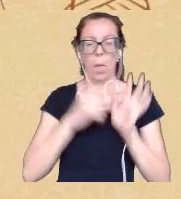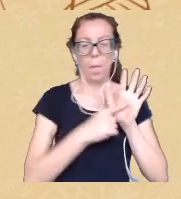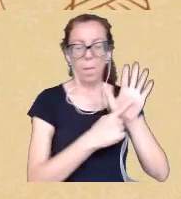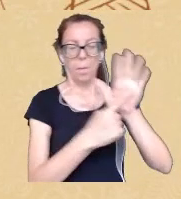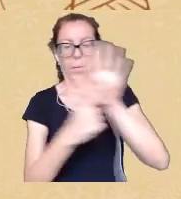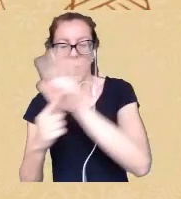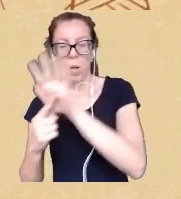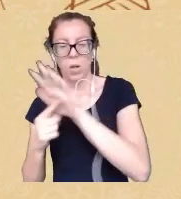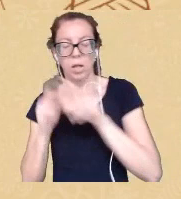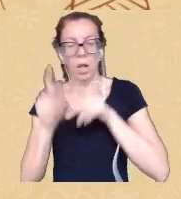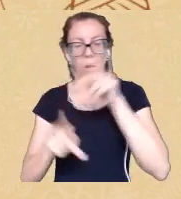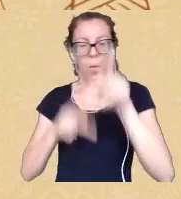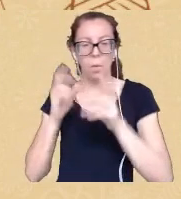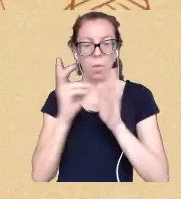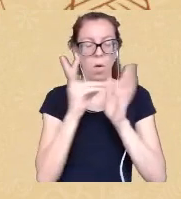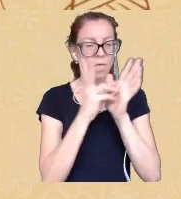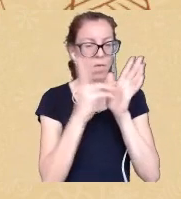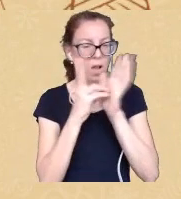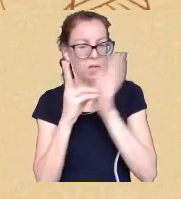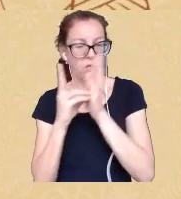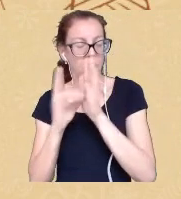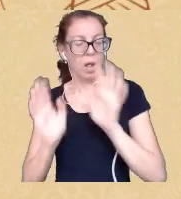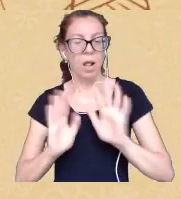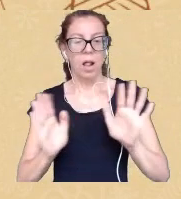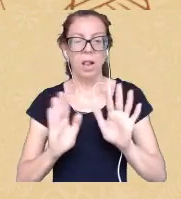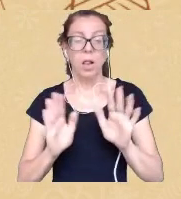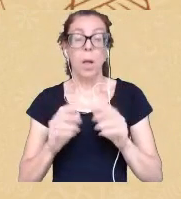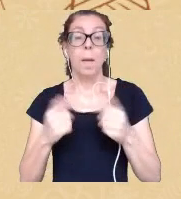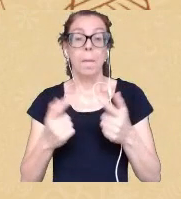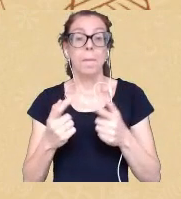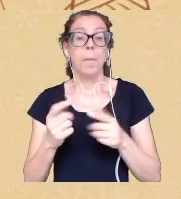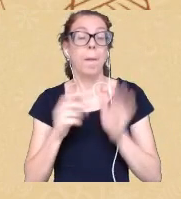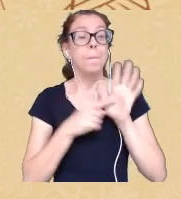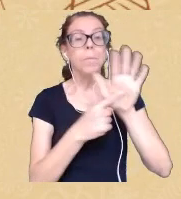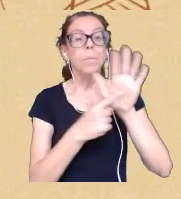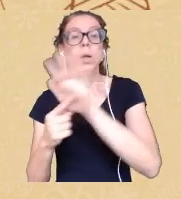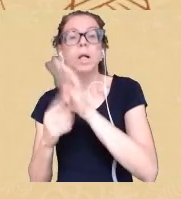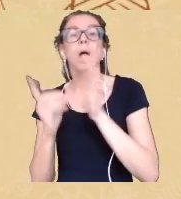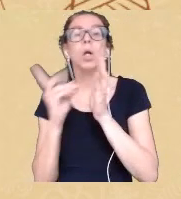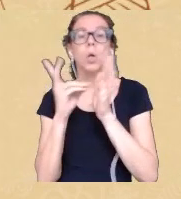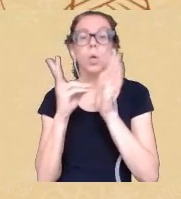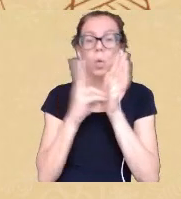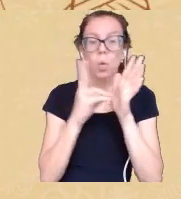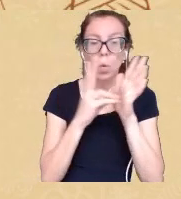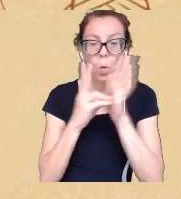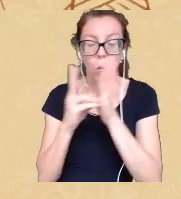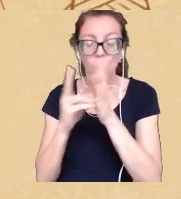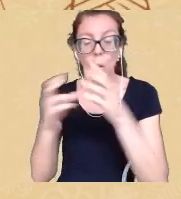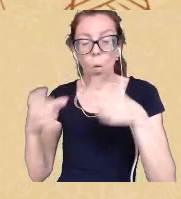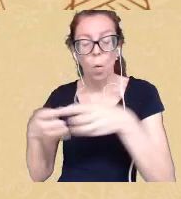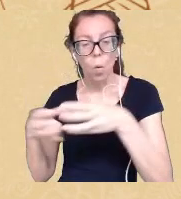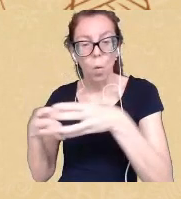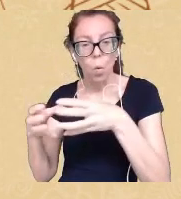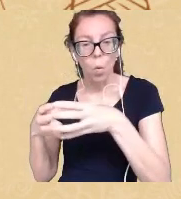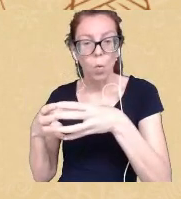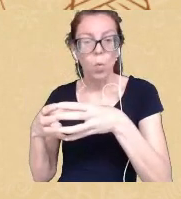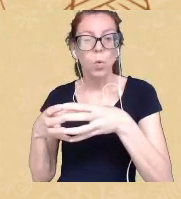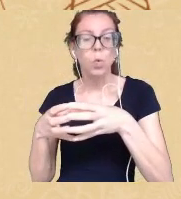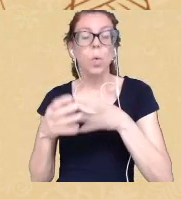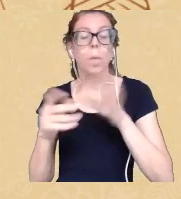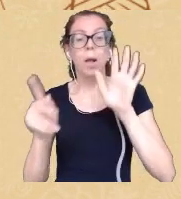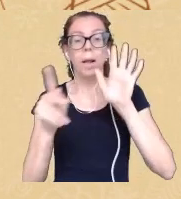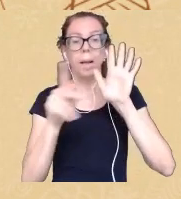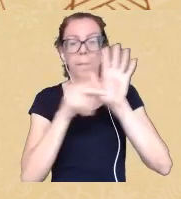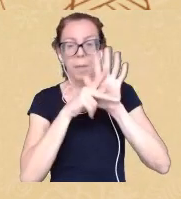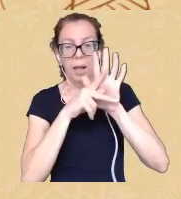ressaltar que para movimento social negro o pardo é também um grupo racial que pertence ao grupo